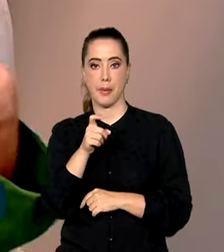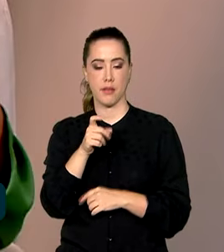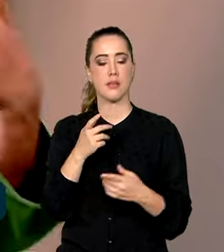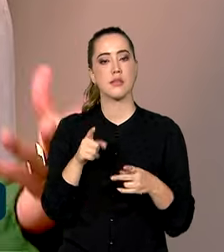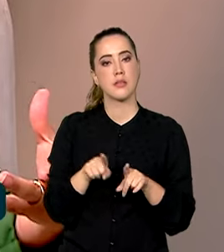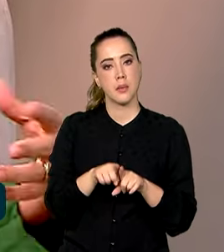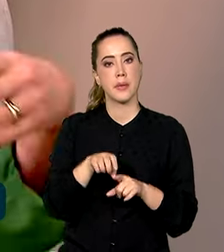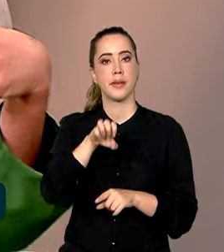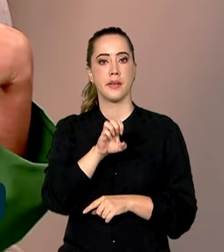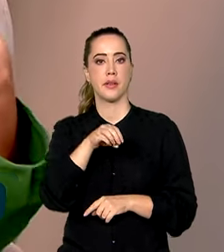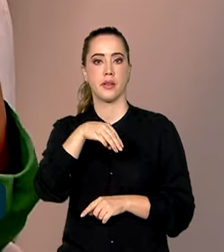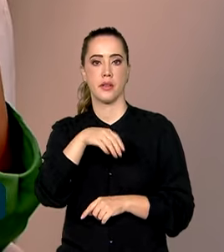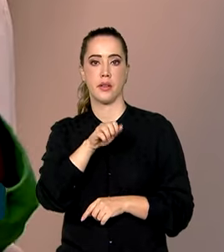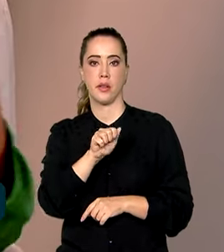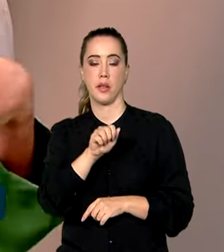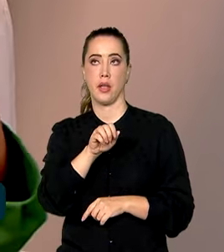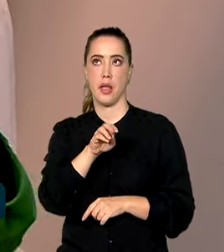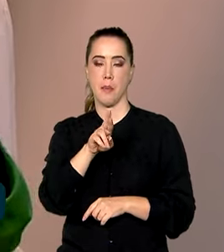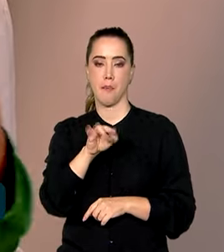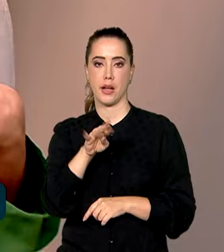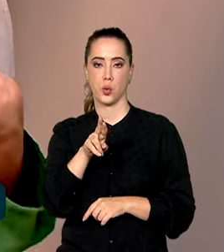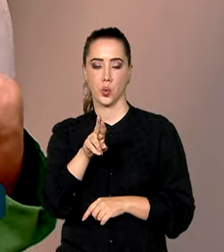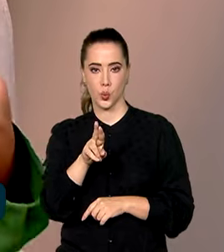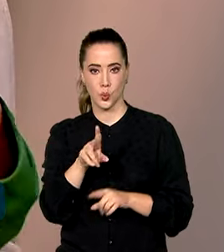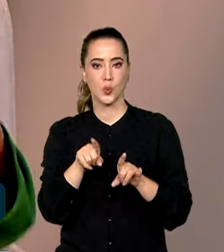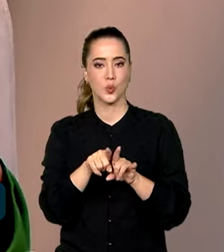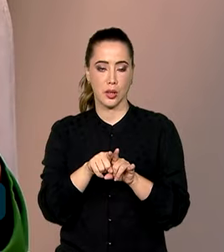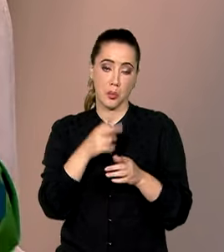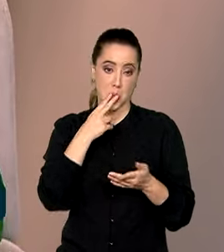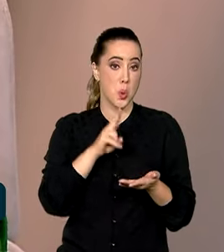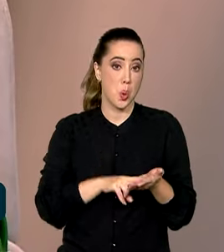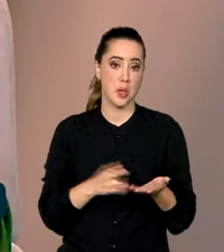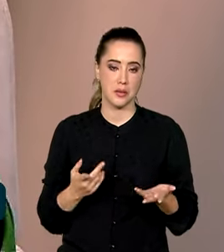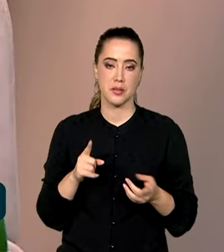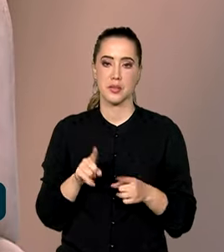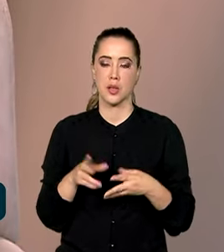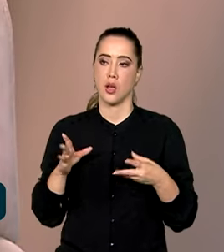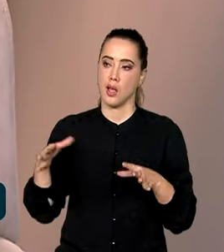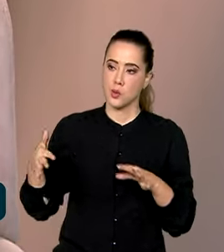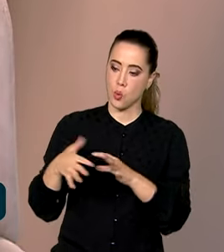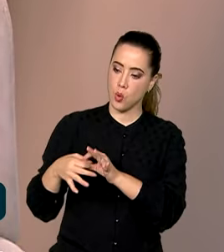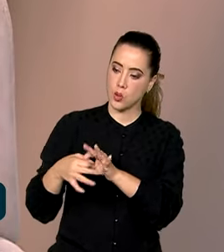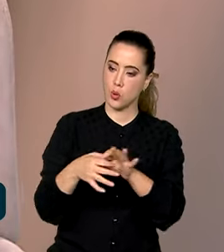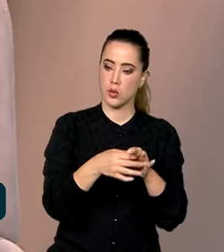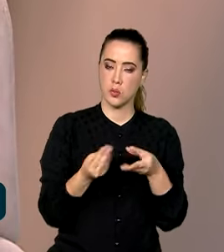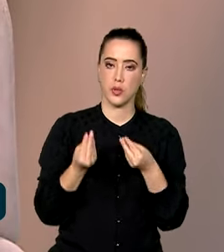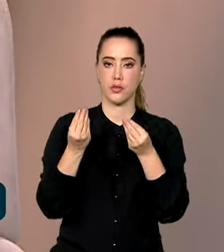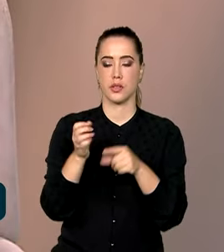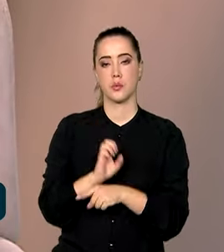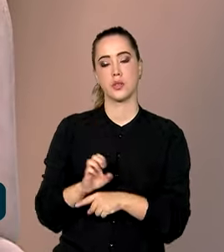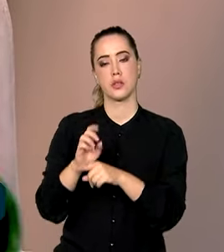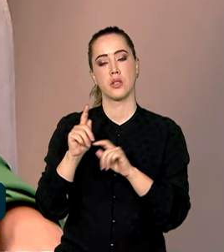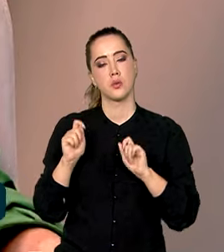enfim, os Correios, todos esses atores se reúnem para ajudar a levar para os estados essas ferramentas que